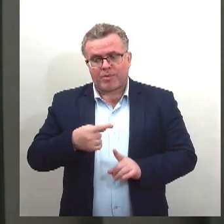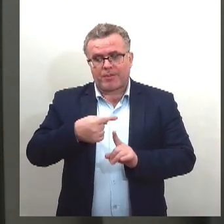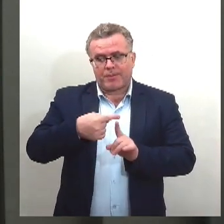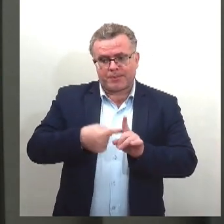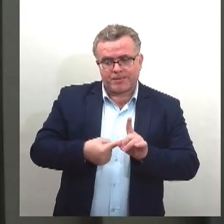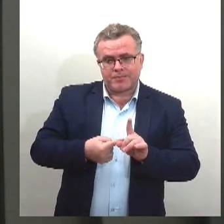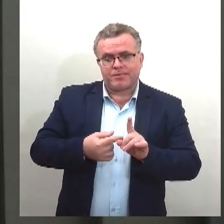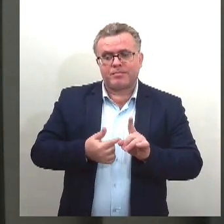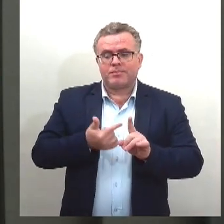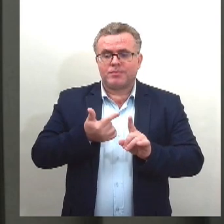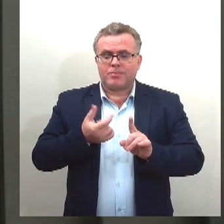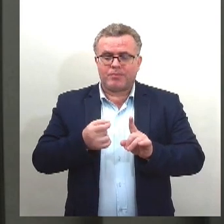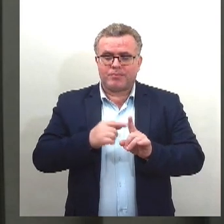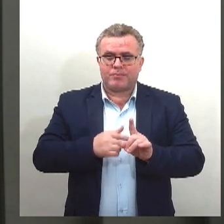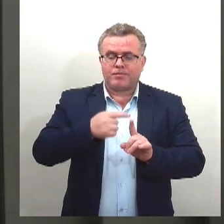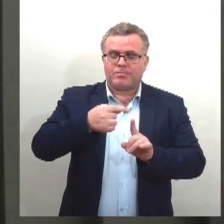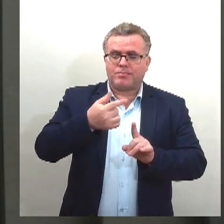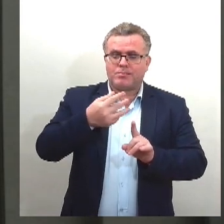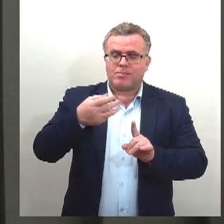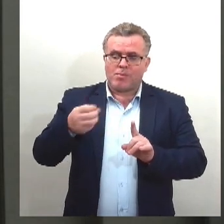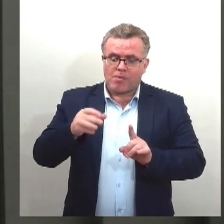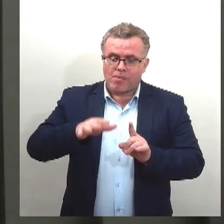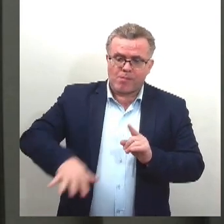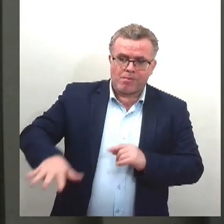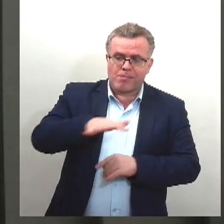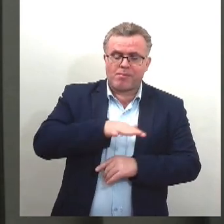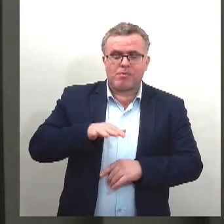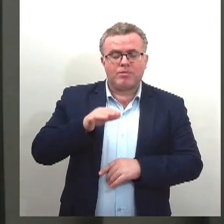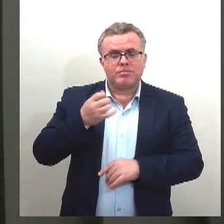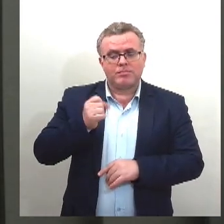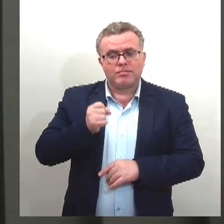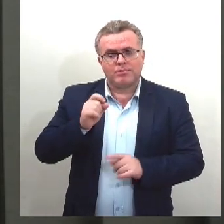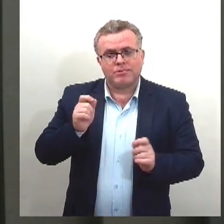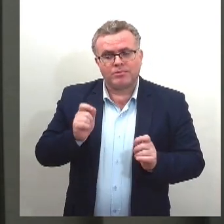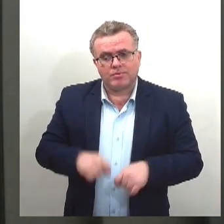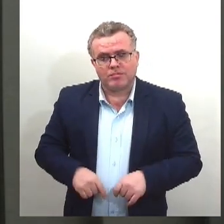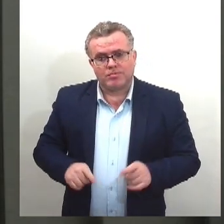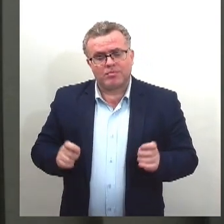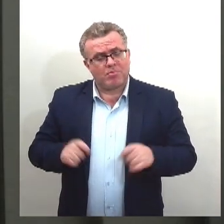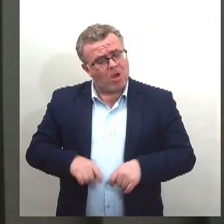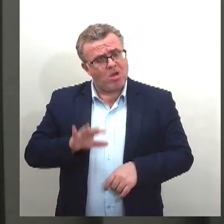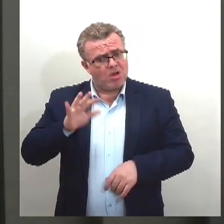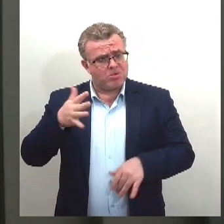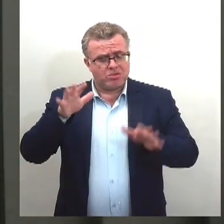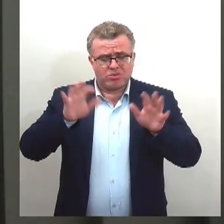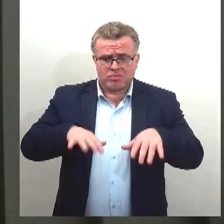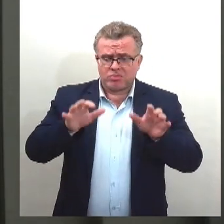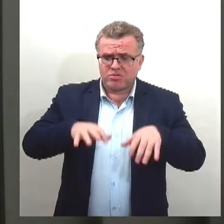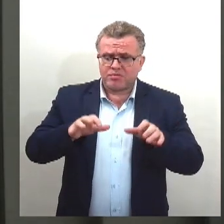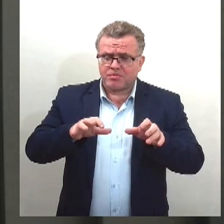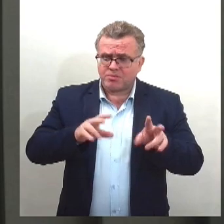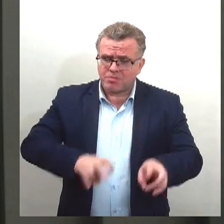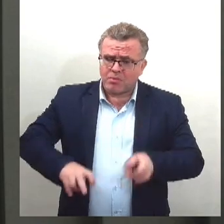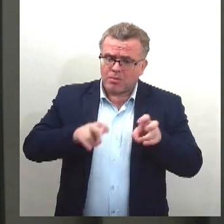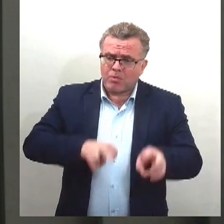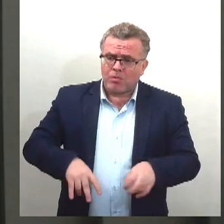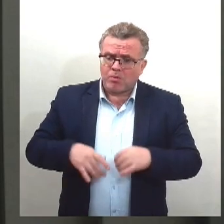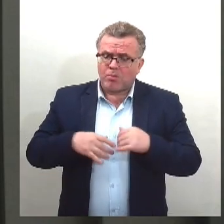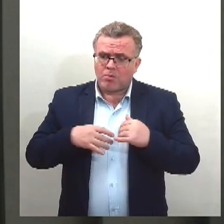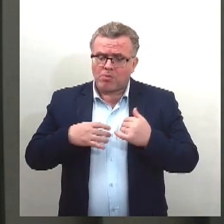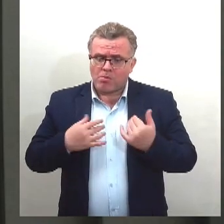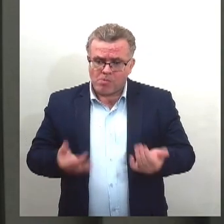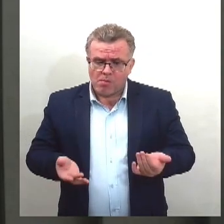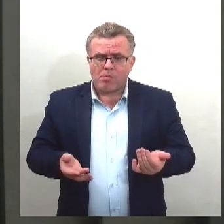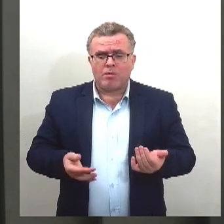30 graus em todo o estado, com céu nublado e possibilidade de chuva fraca no litoral e no Agreste, com chances de chuva